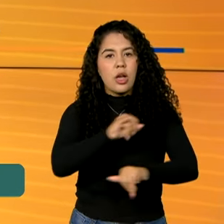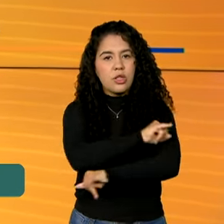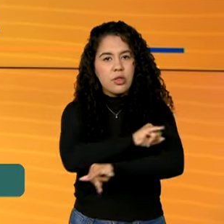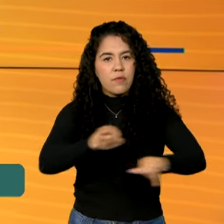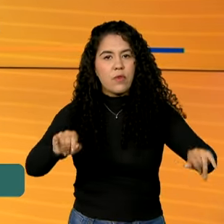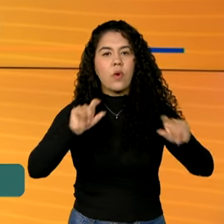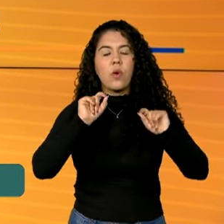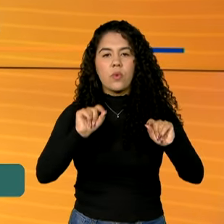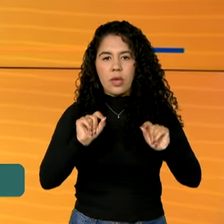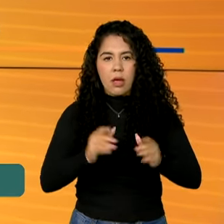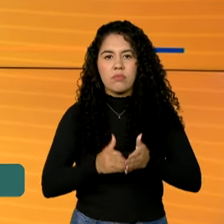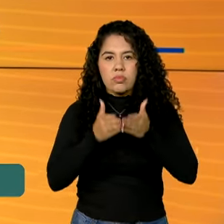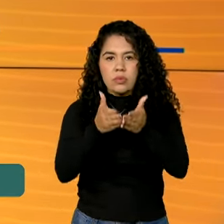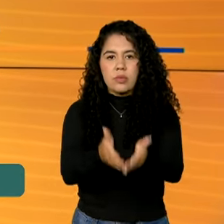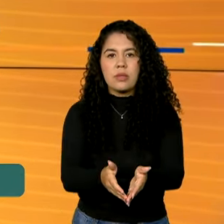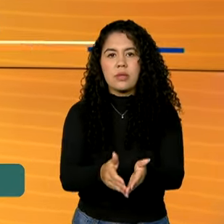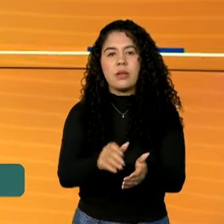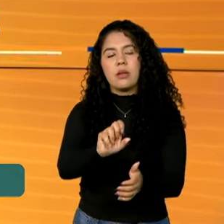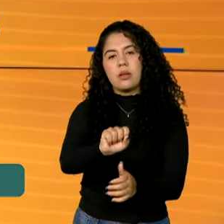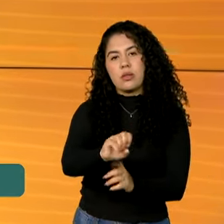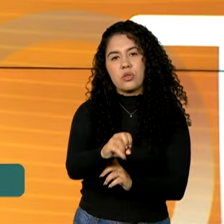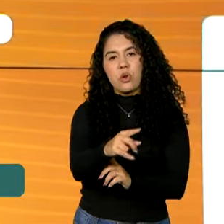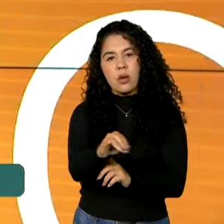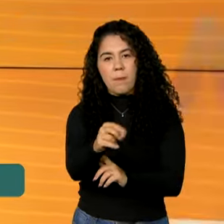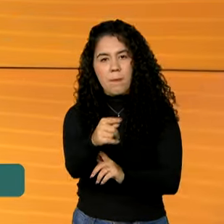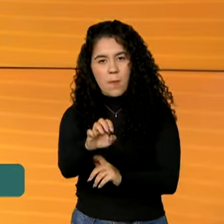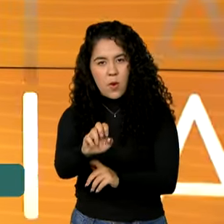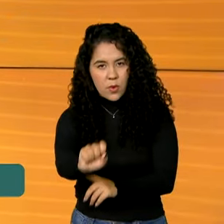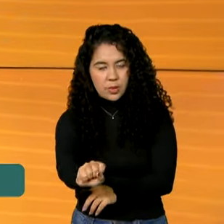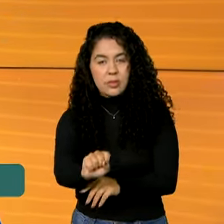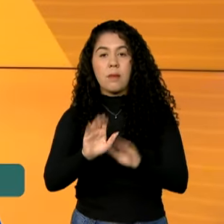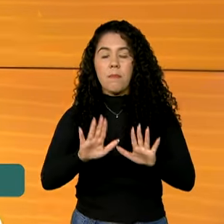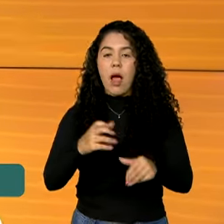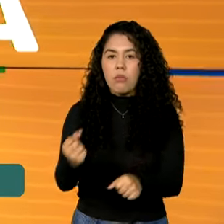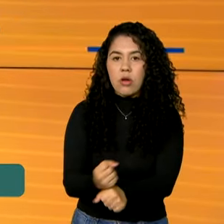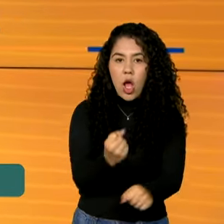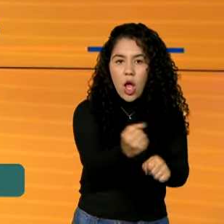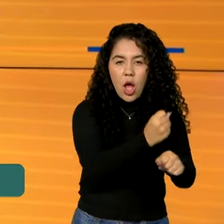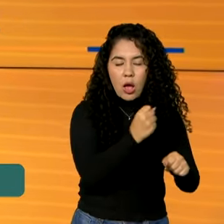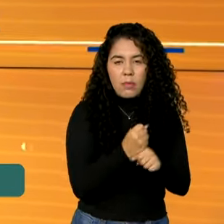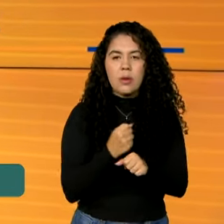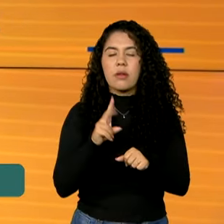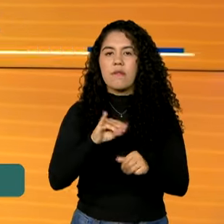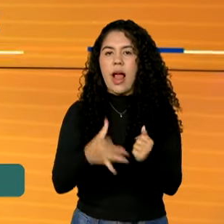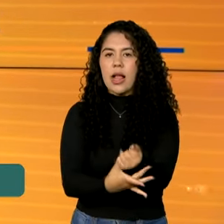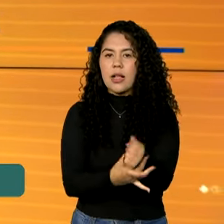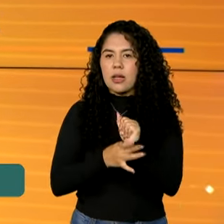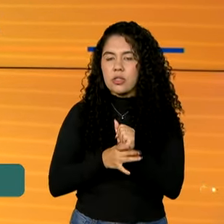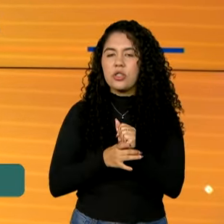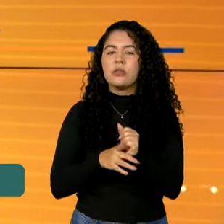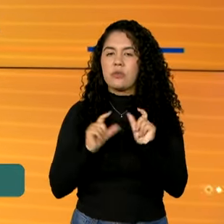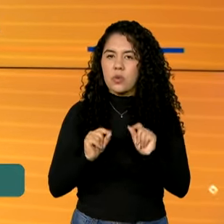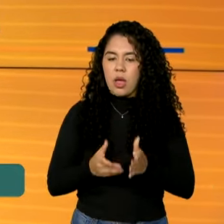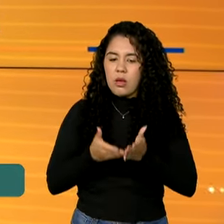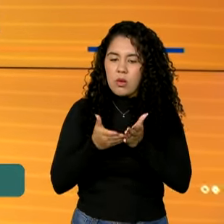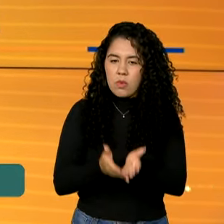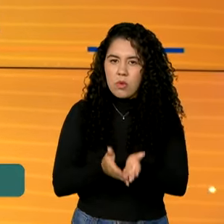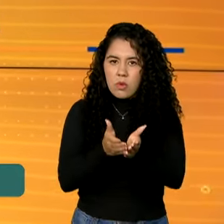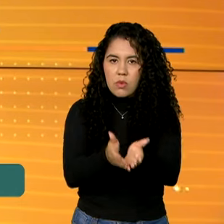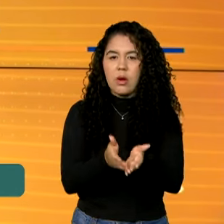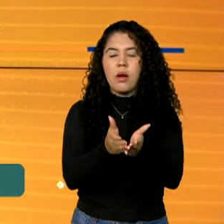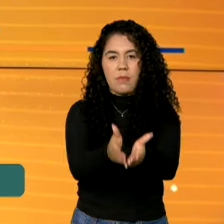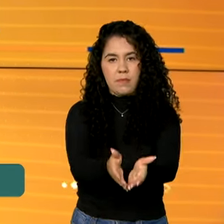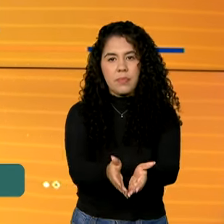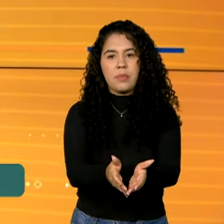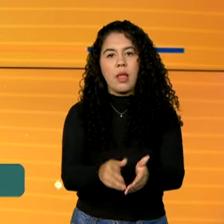Solimões, no Amazonas. Com isso, essas obras que vão garantir a navegabilidade segura, mesmo em épocas de estiagem,